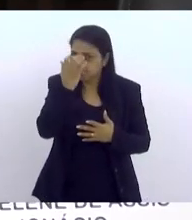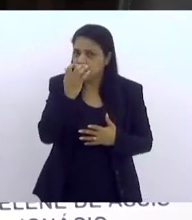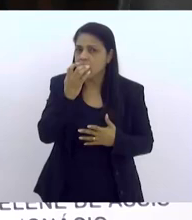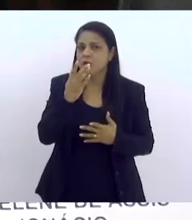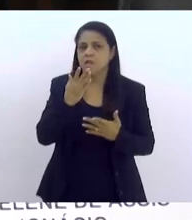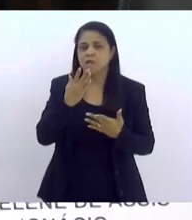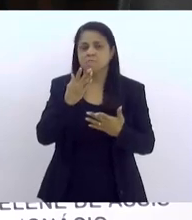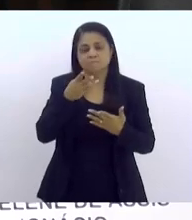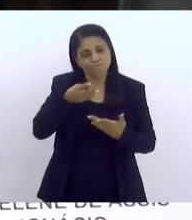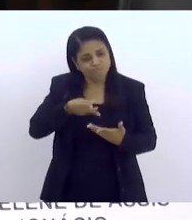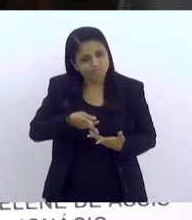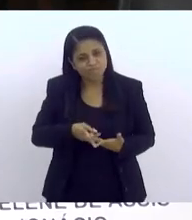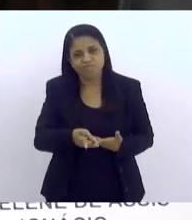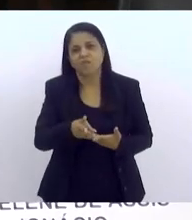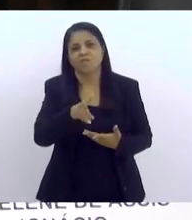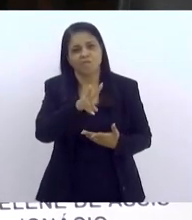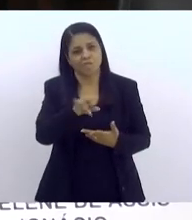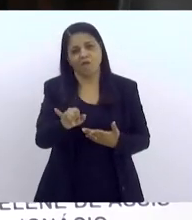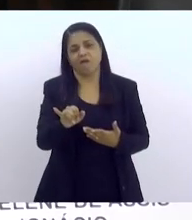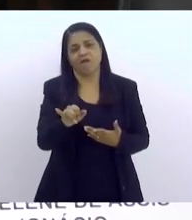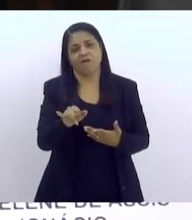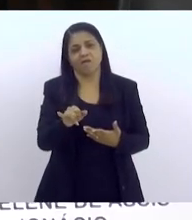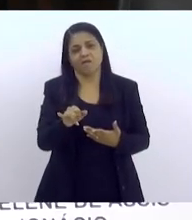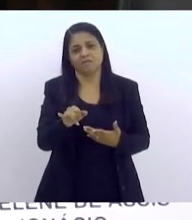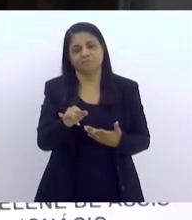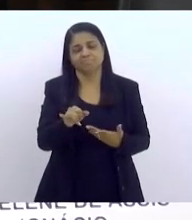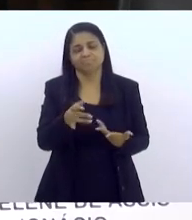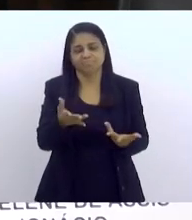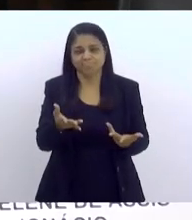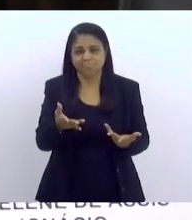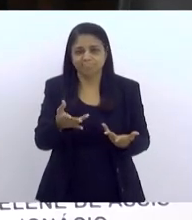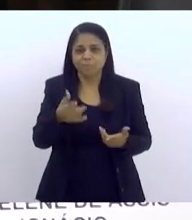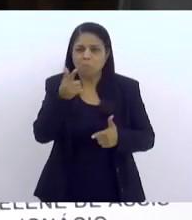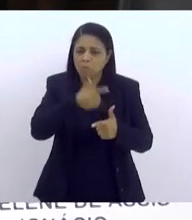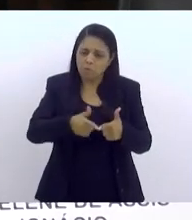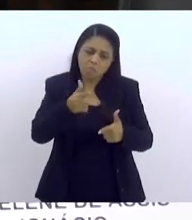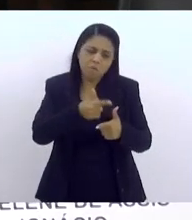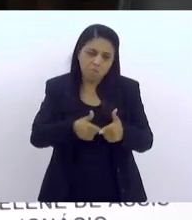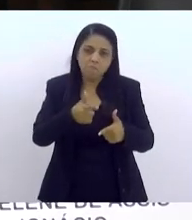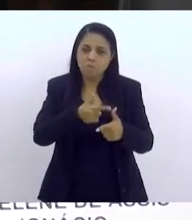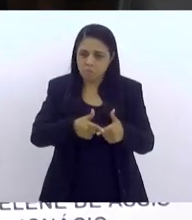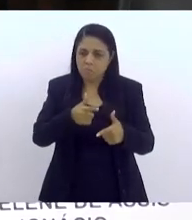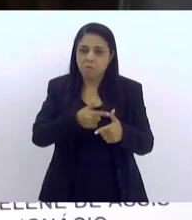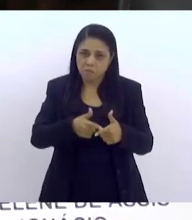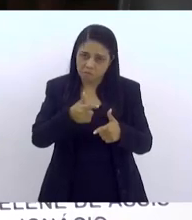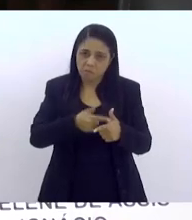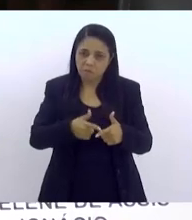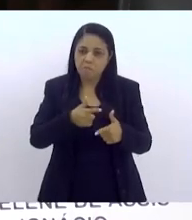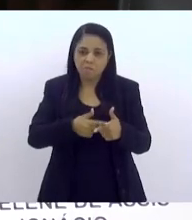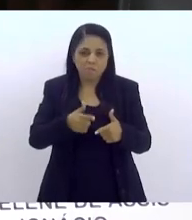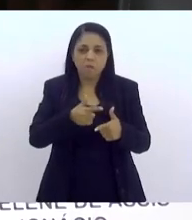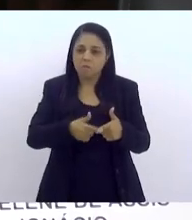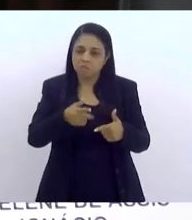continuar, desculpe a expressão, enxugando o gelo, nós vamos continuar maquiando